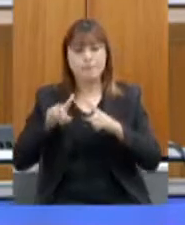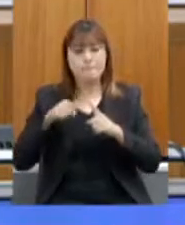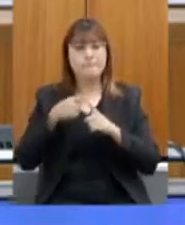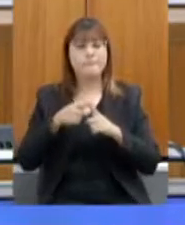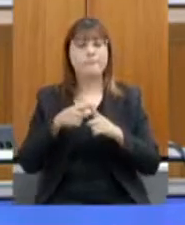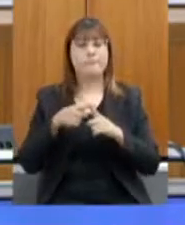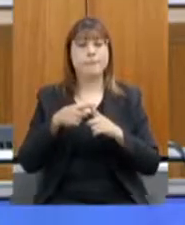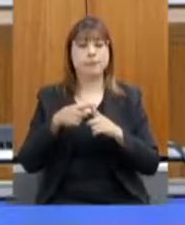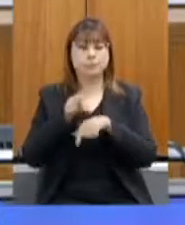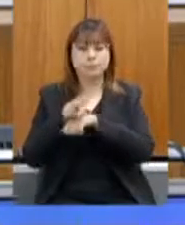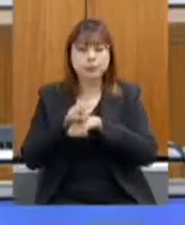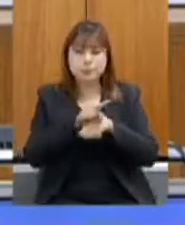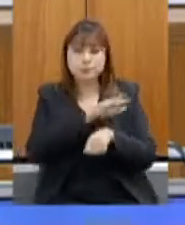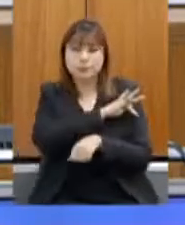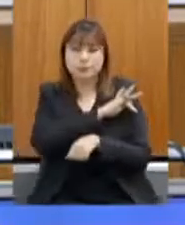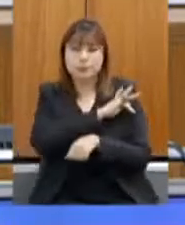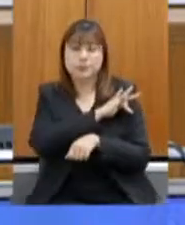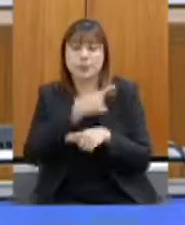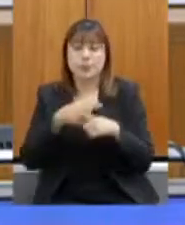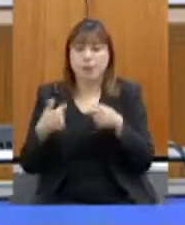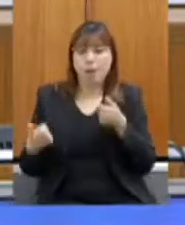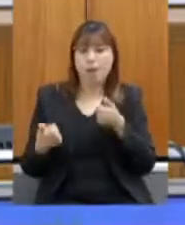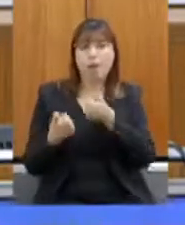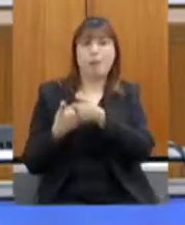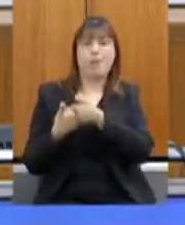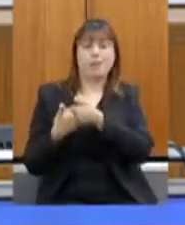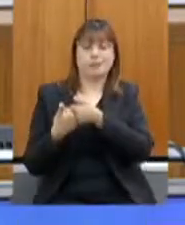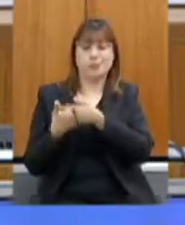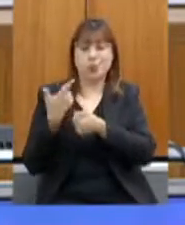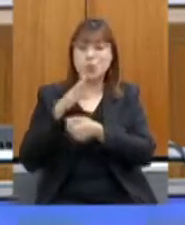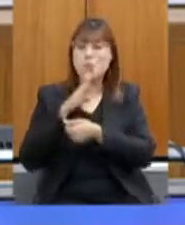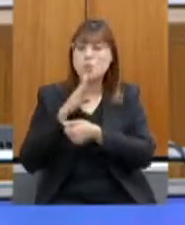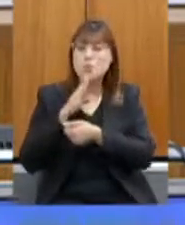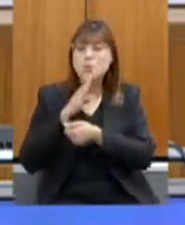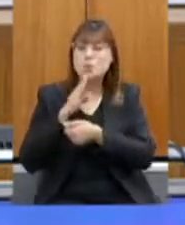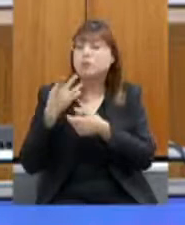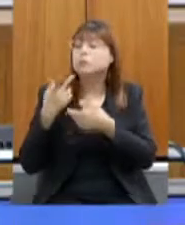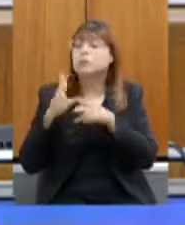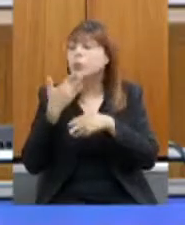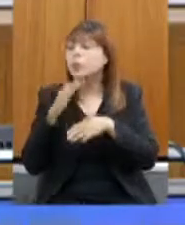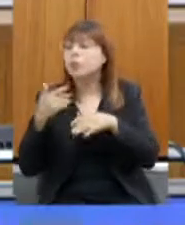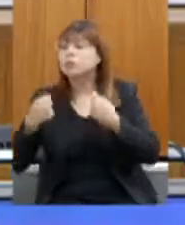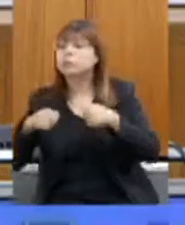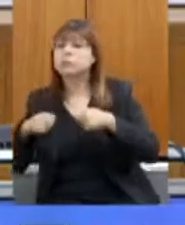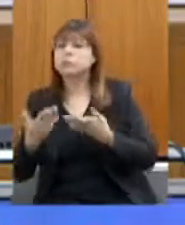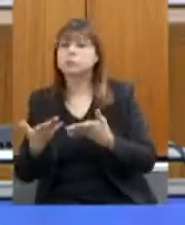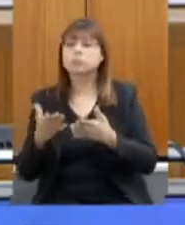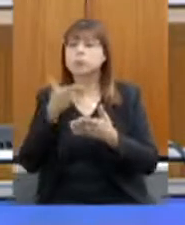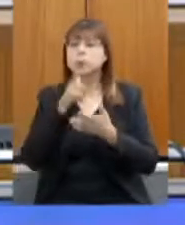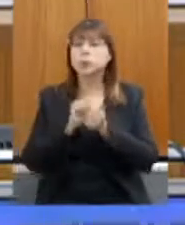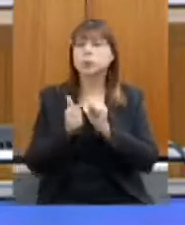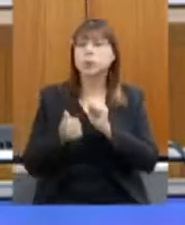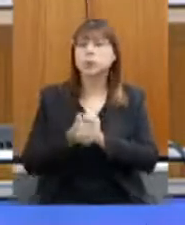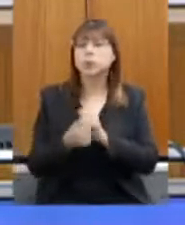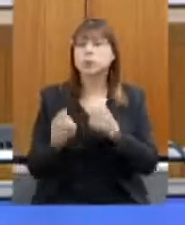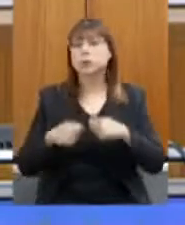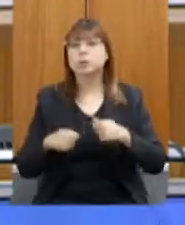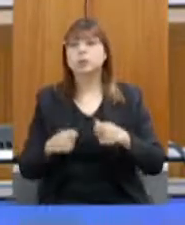com muita esperança porque está muito mais próximo para a necessidade do produtor para ajudá-lo na adequação e também